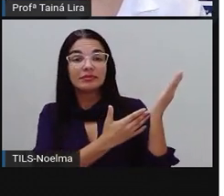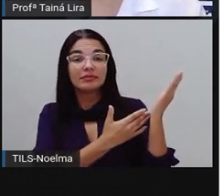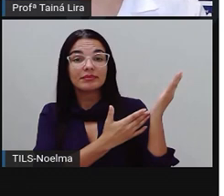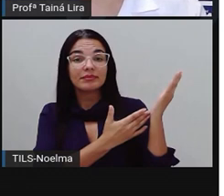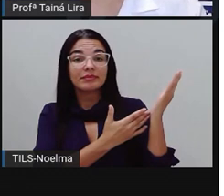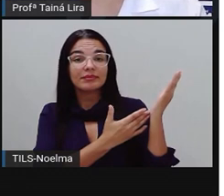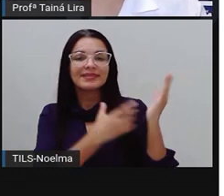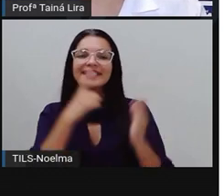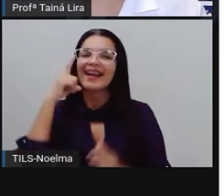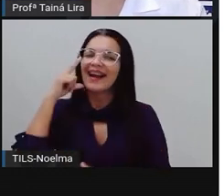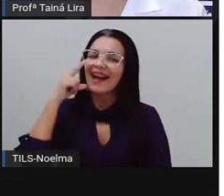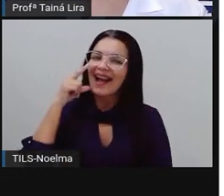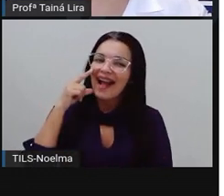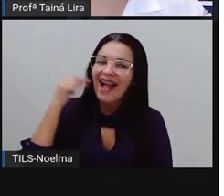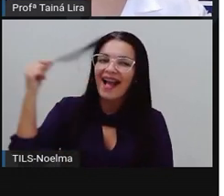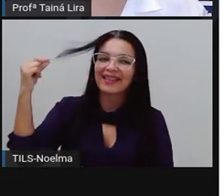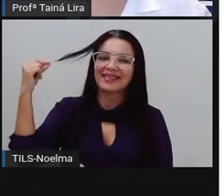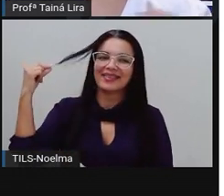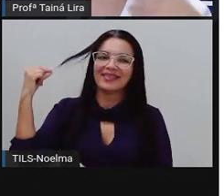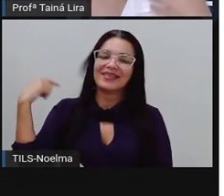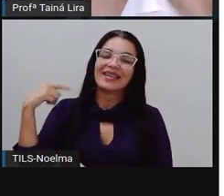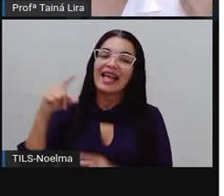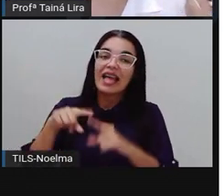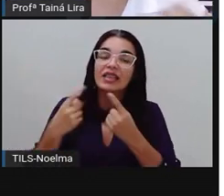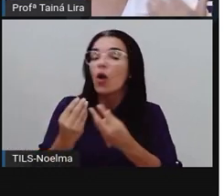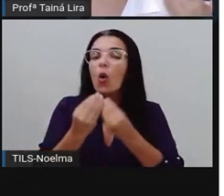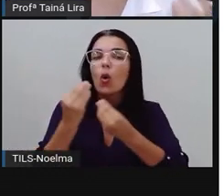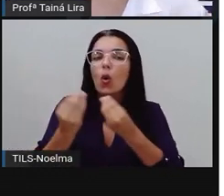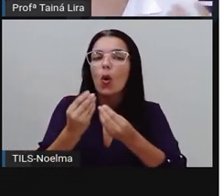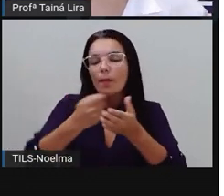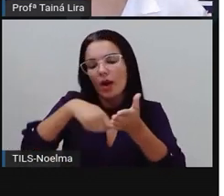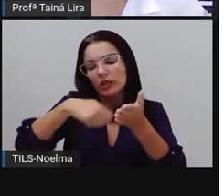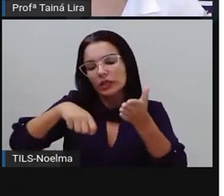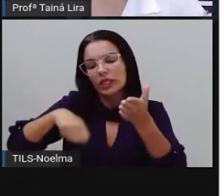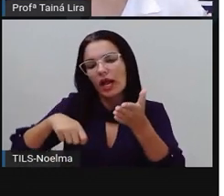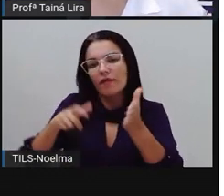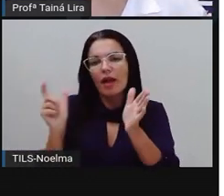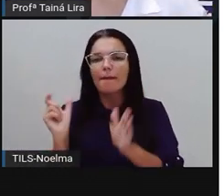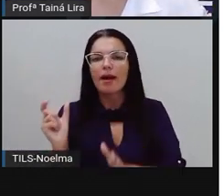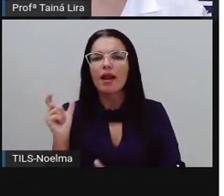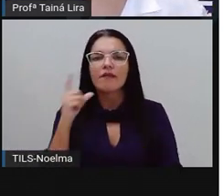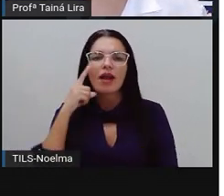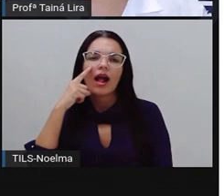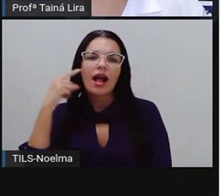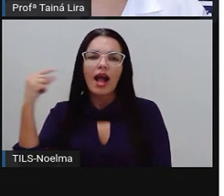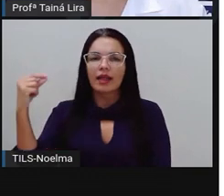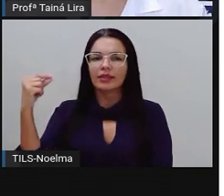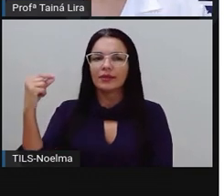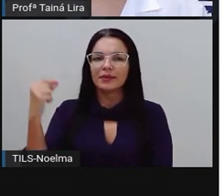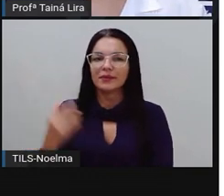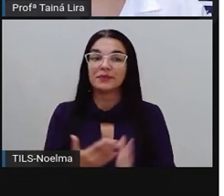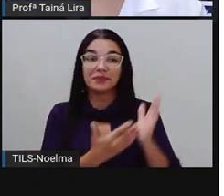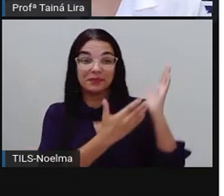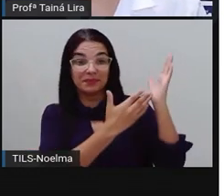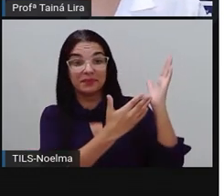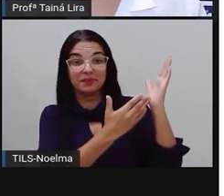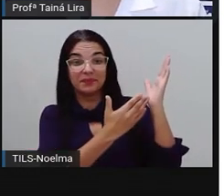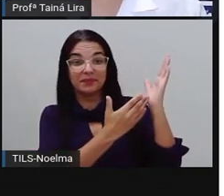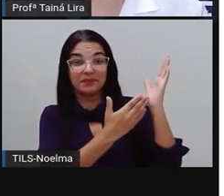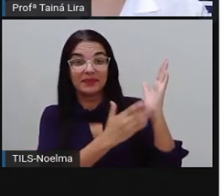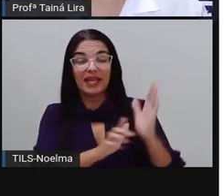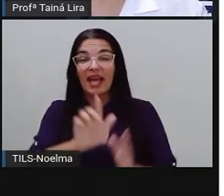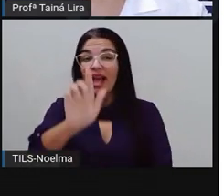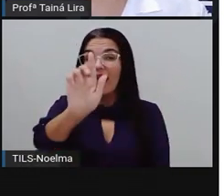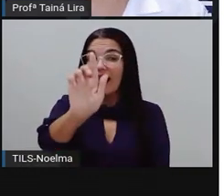É um gato. Como é que eu escrevo a palavra gato? Olha lá. O gato,